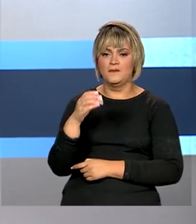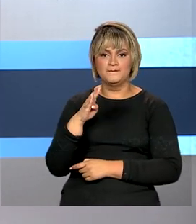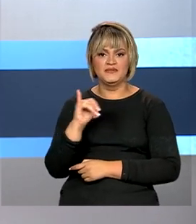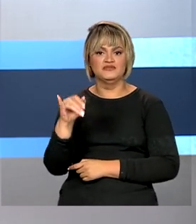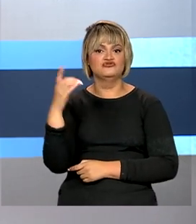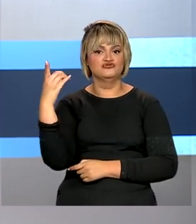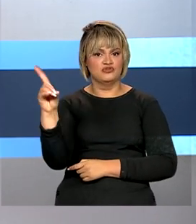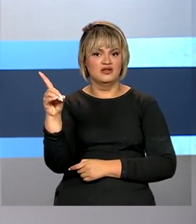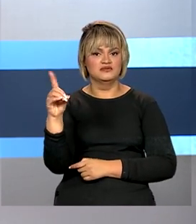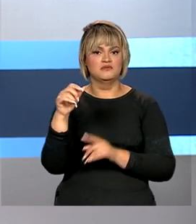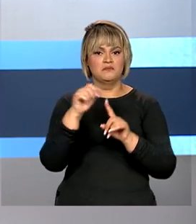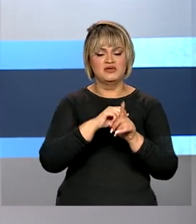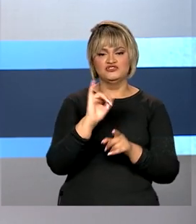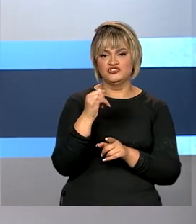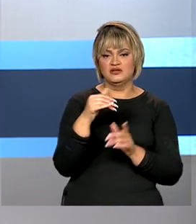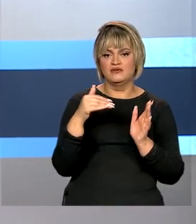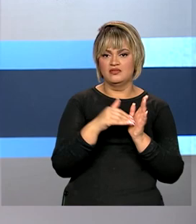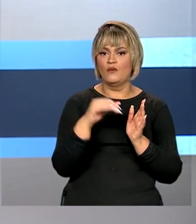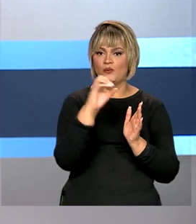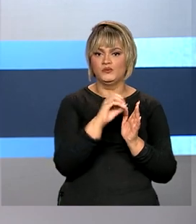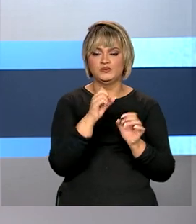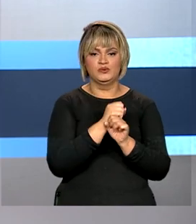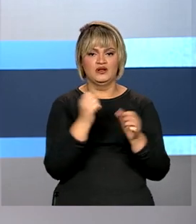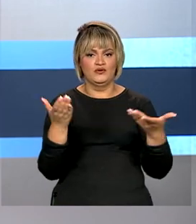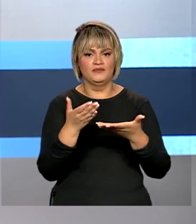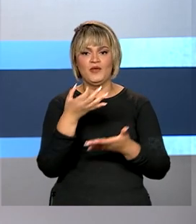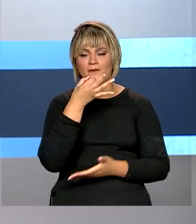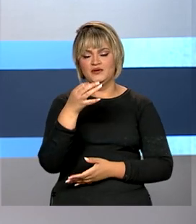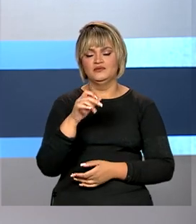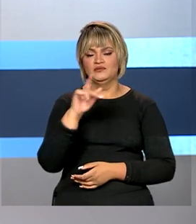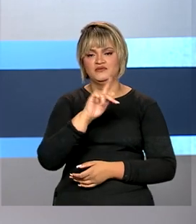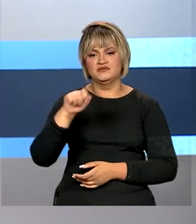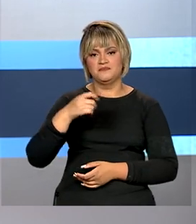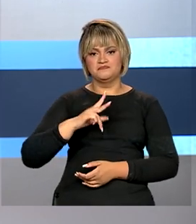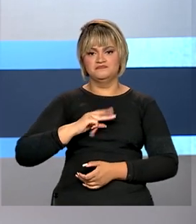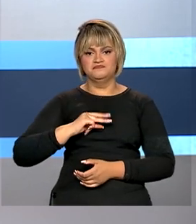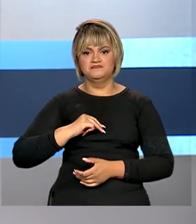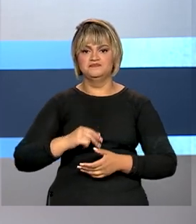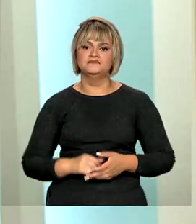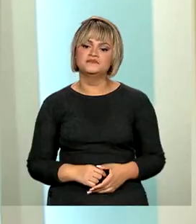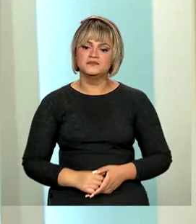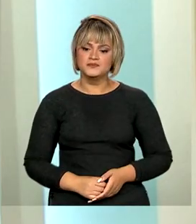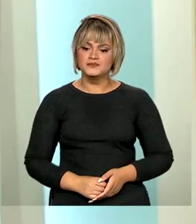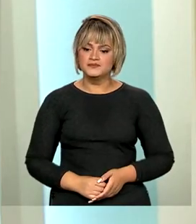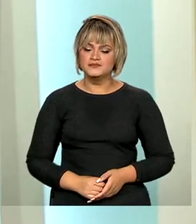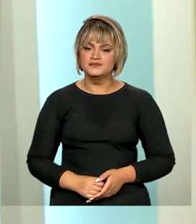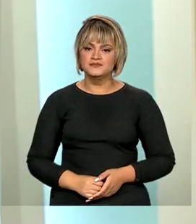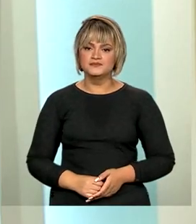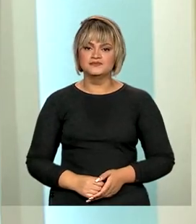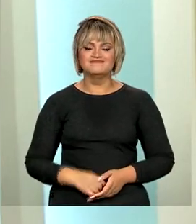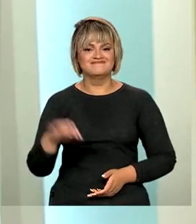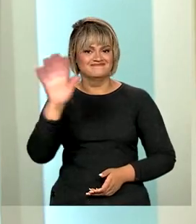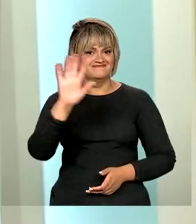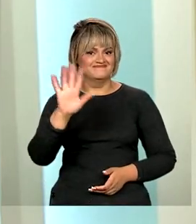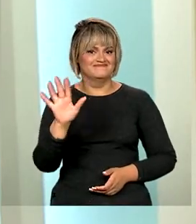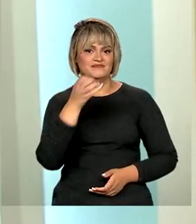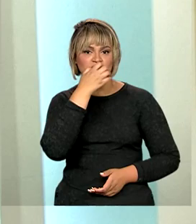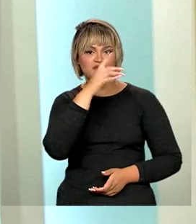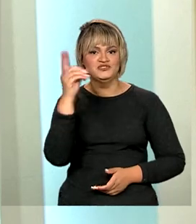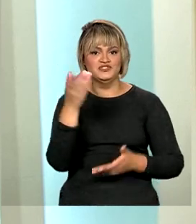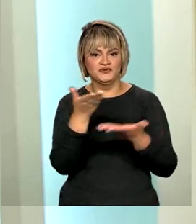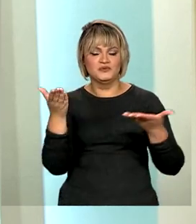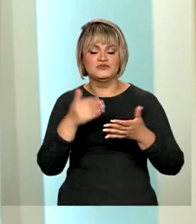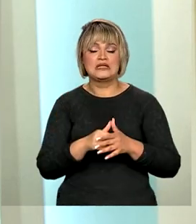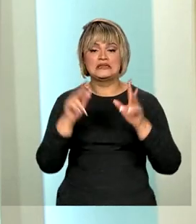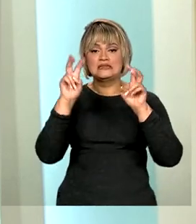dólares entre janeiro e outubro deste ano. Quem comenta é Ricardo Caldas. Olá, bom dia a todos.